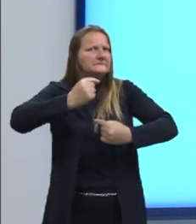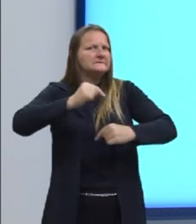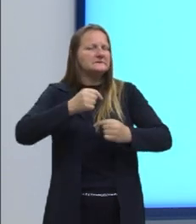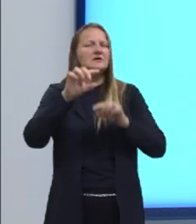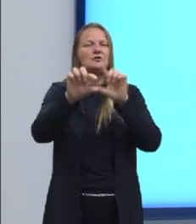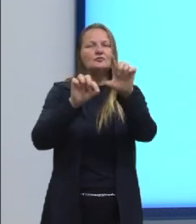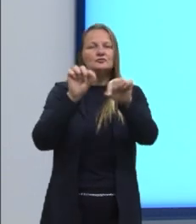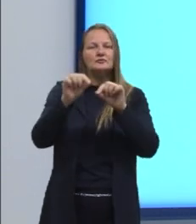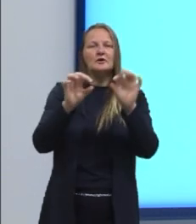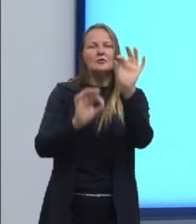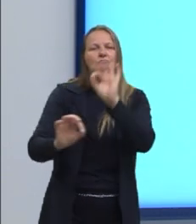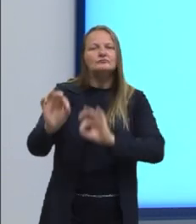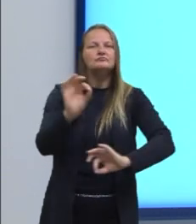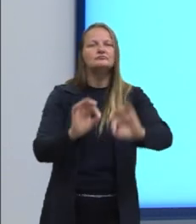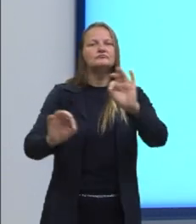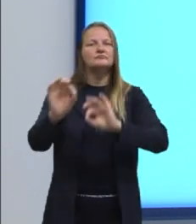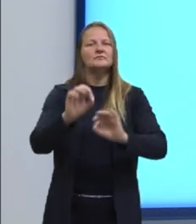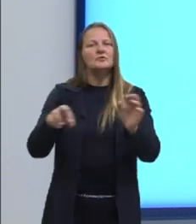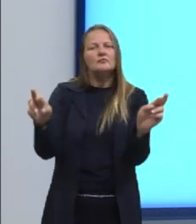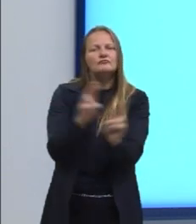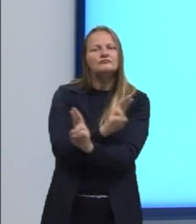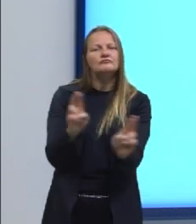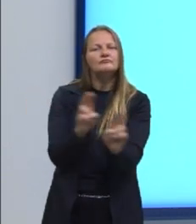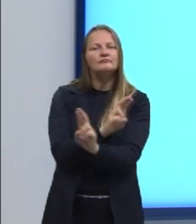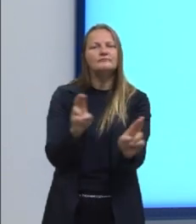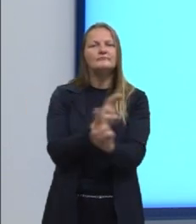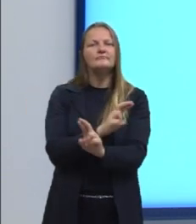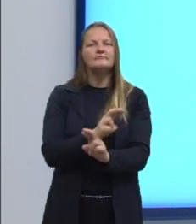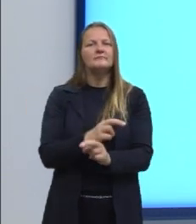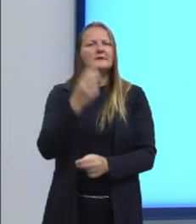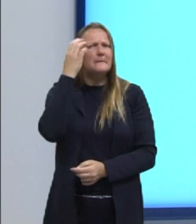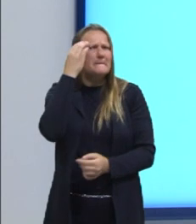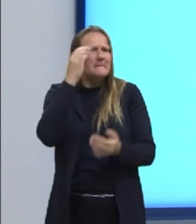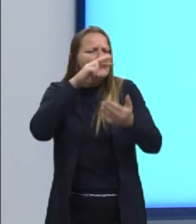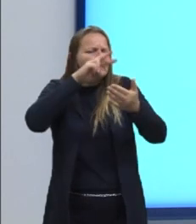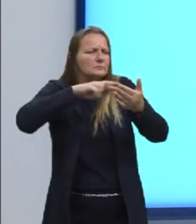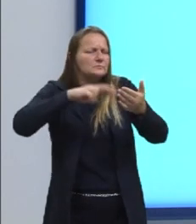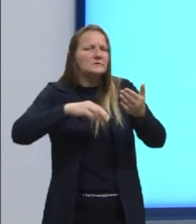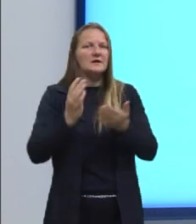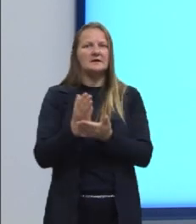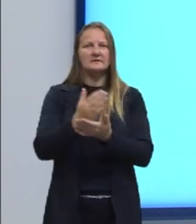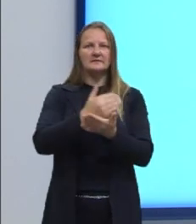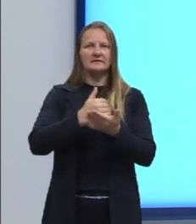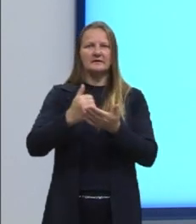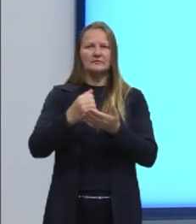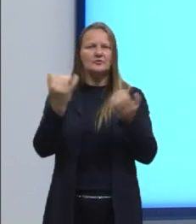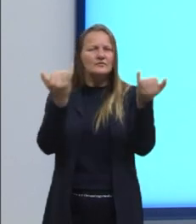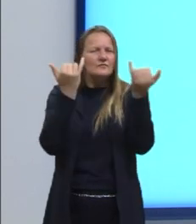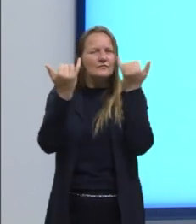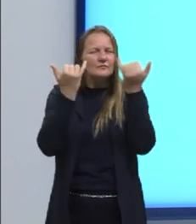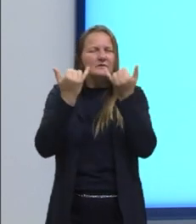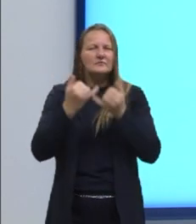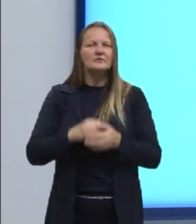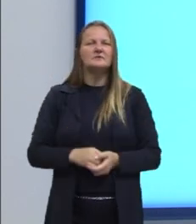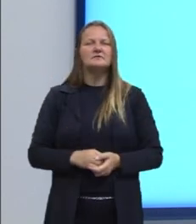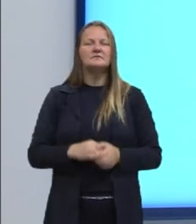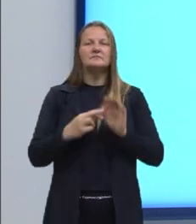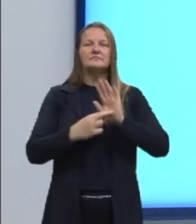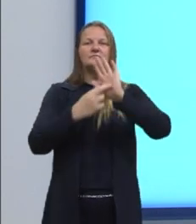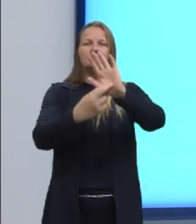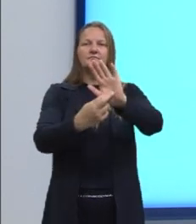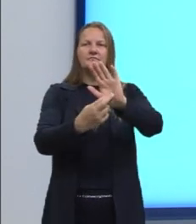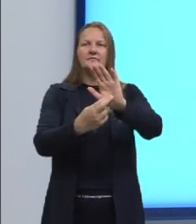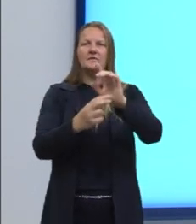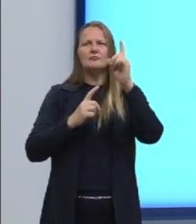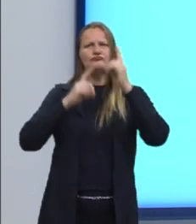Selecionar, organizar, relacionar, interpretar dados, informações, representadas de